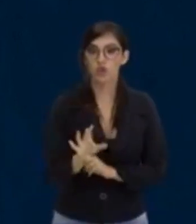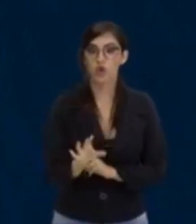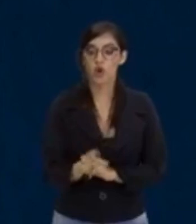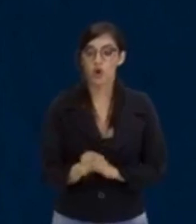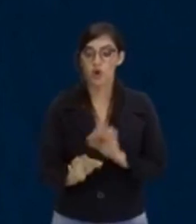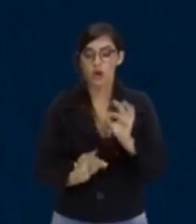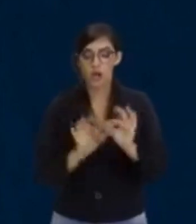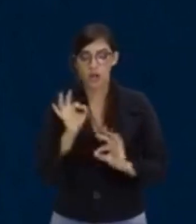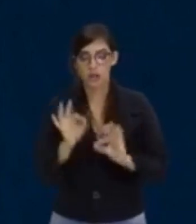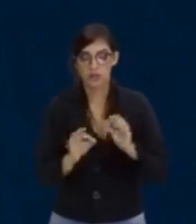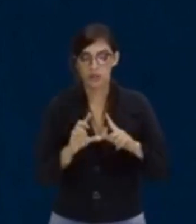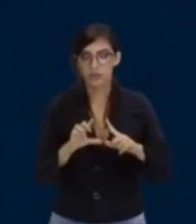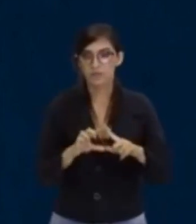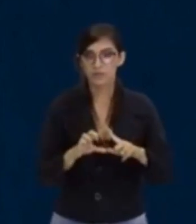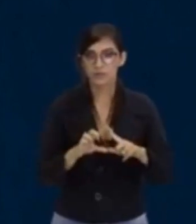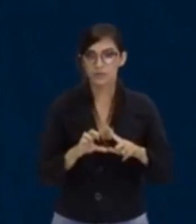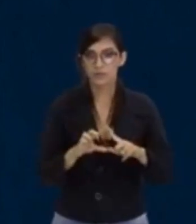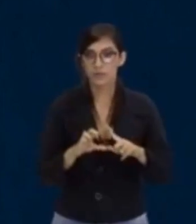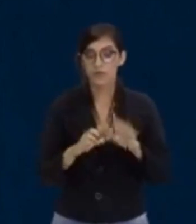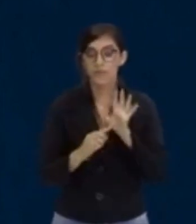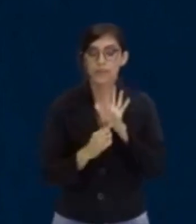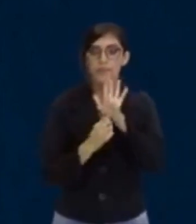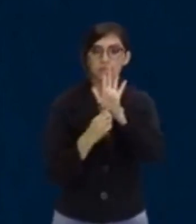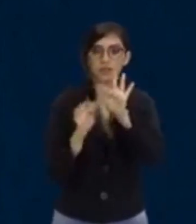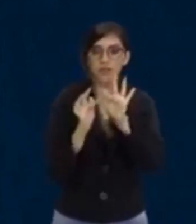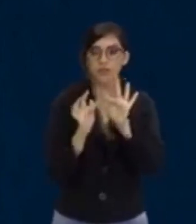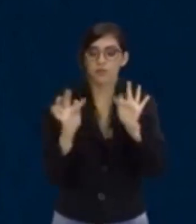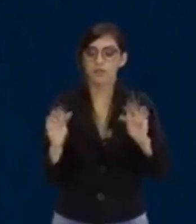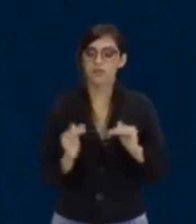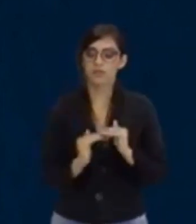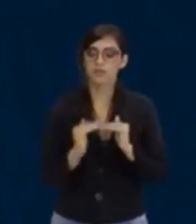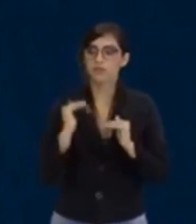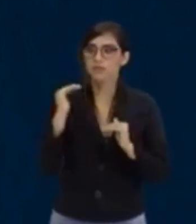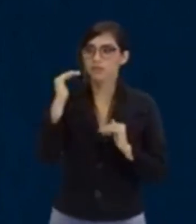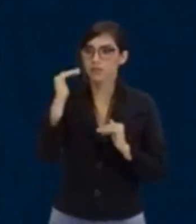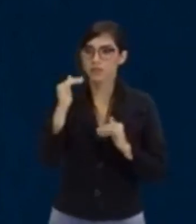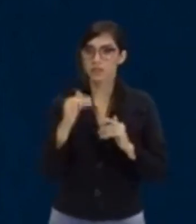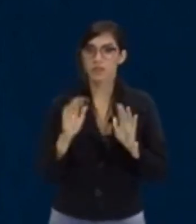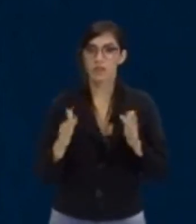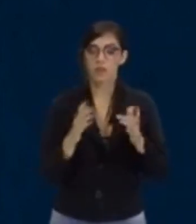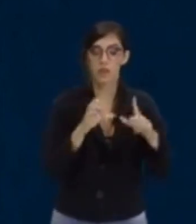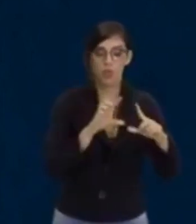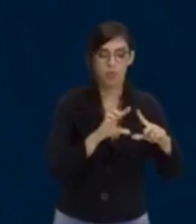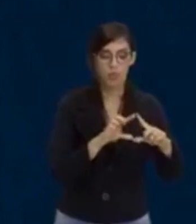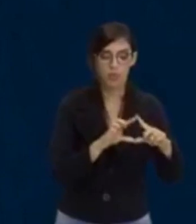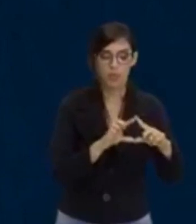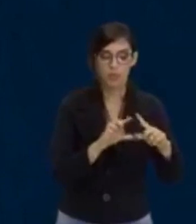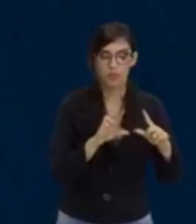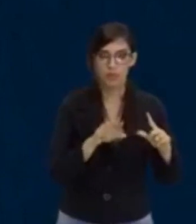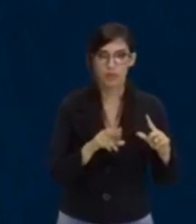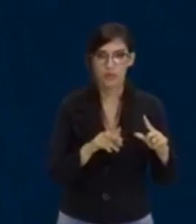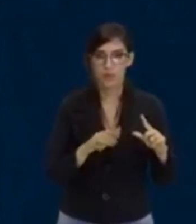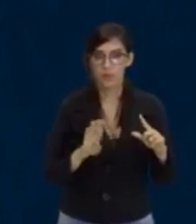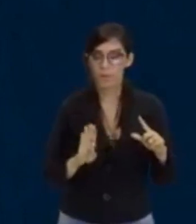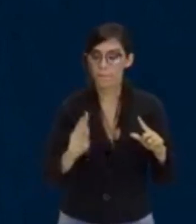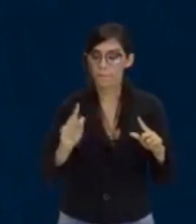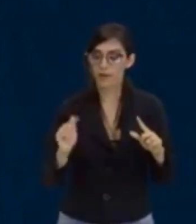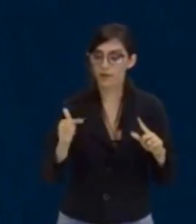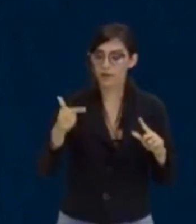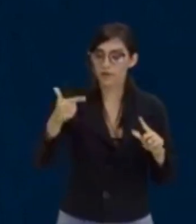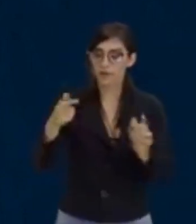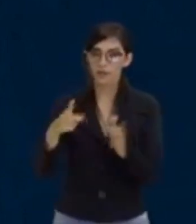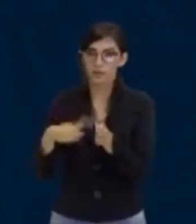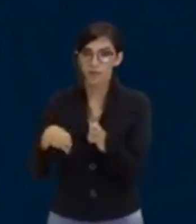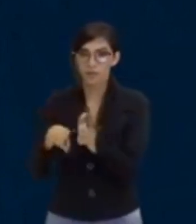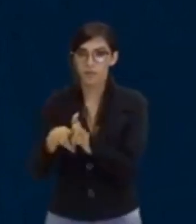formulazinha dele aqui em cima, ó. Delta é igual a quem? b ao quadrado, repete comigo aí, menos